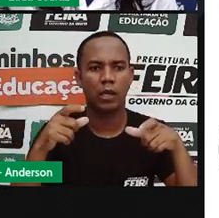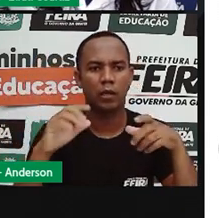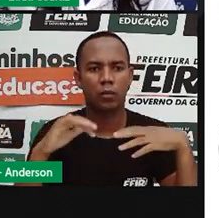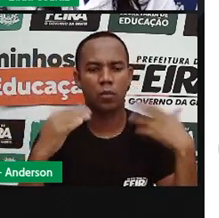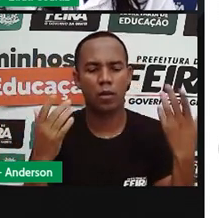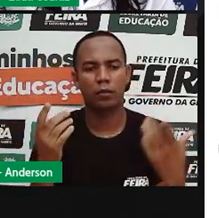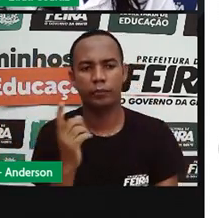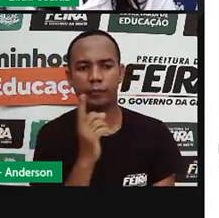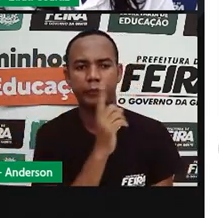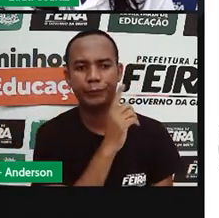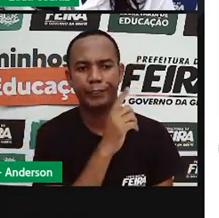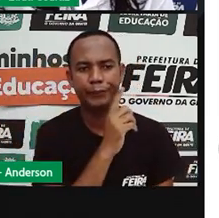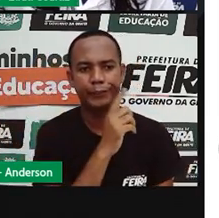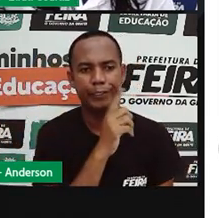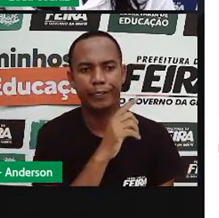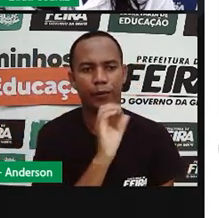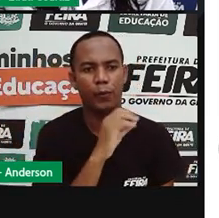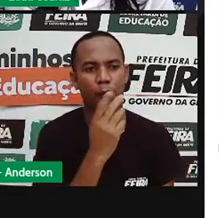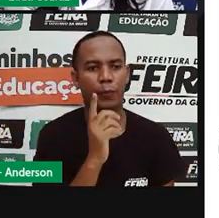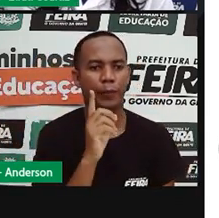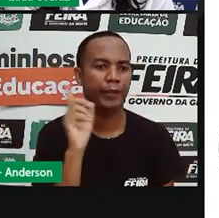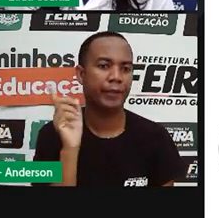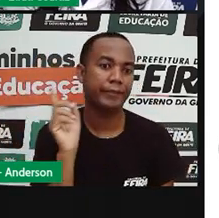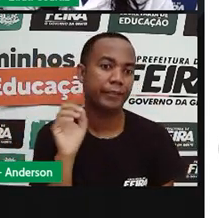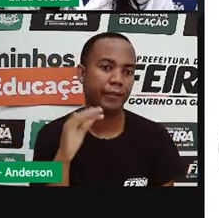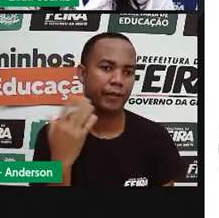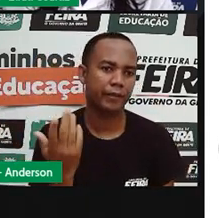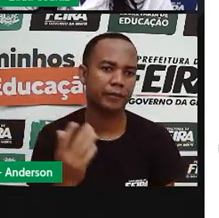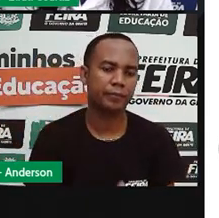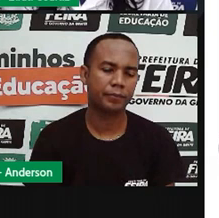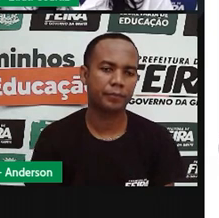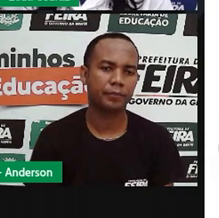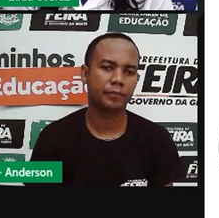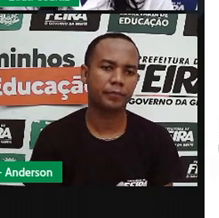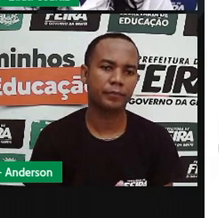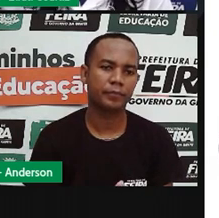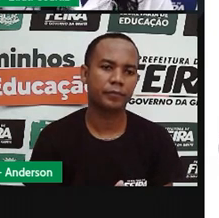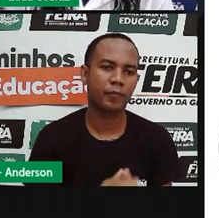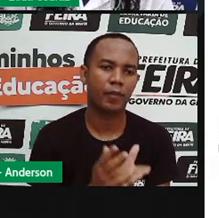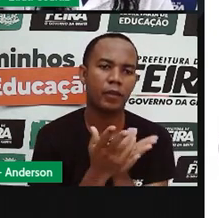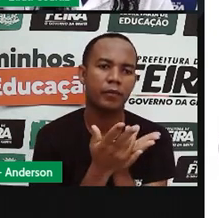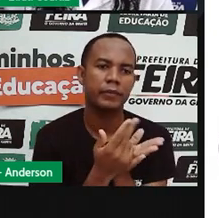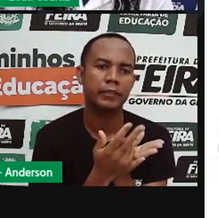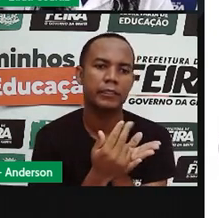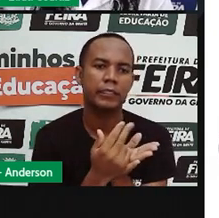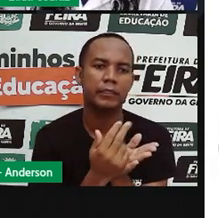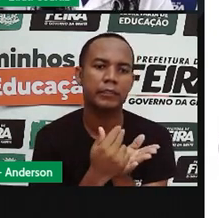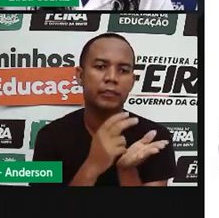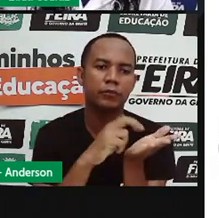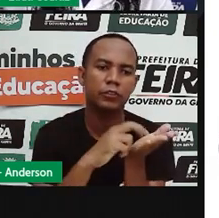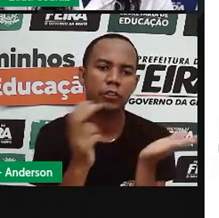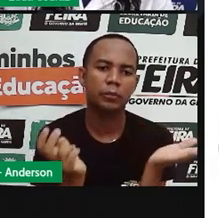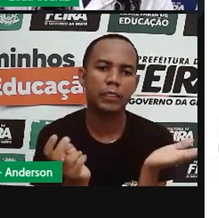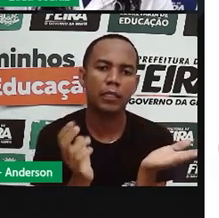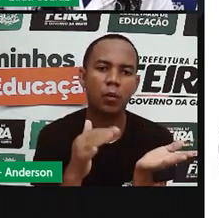desse lado. Então, qual das figurinhas aí é de manhã?